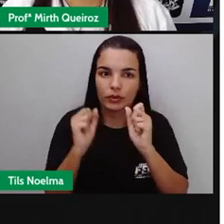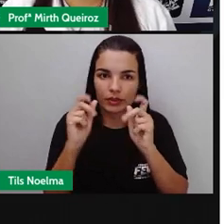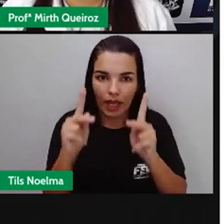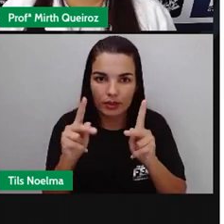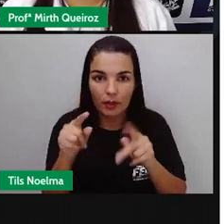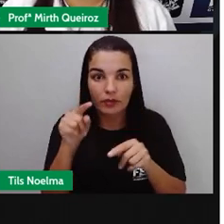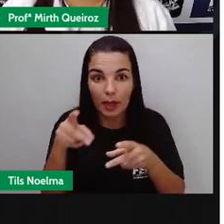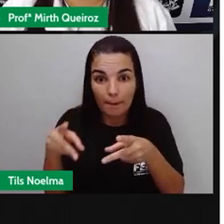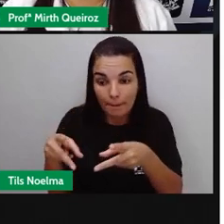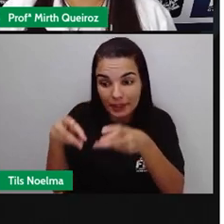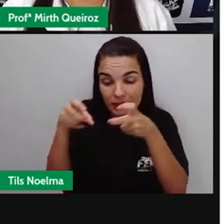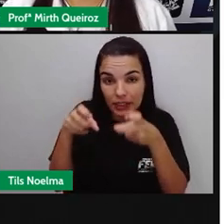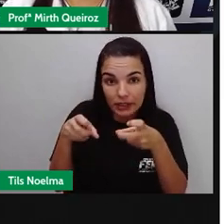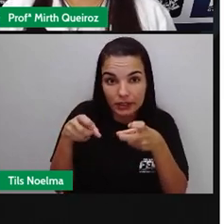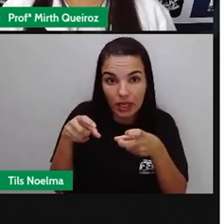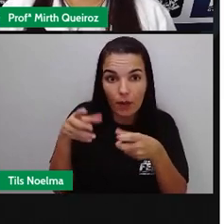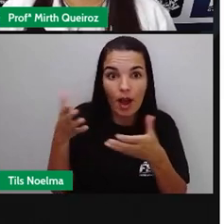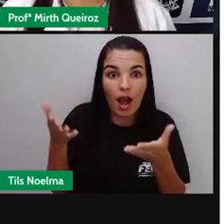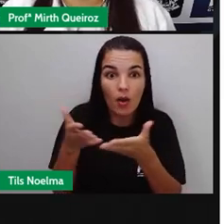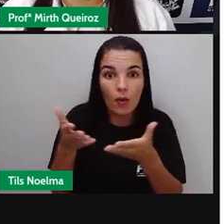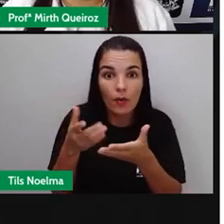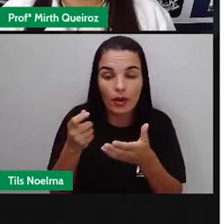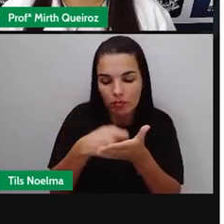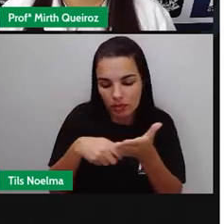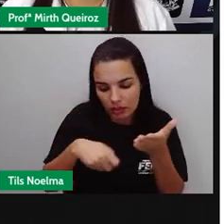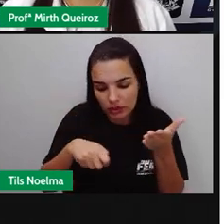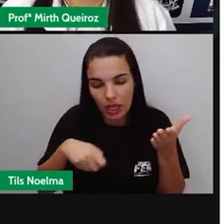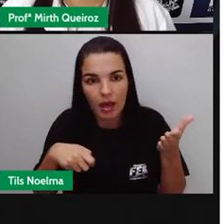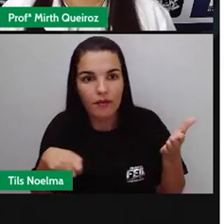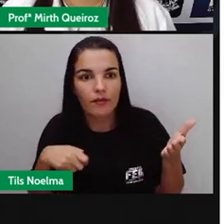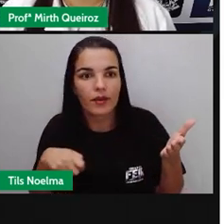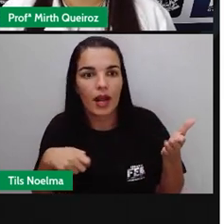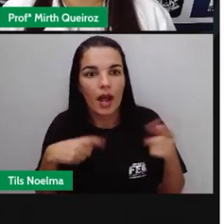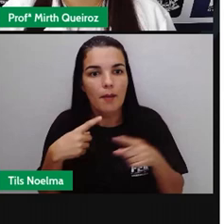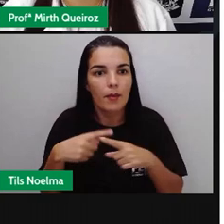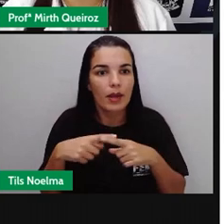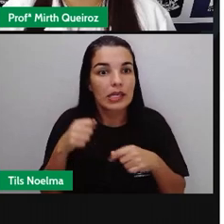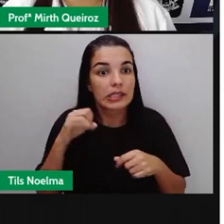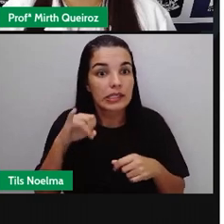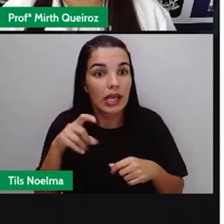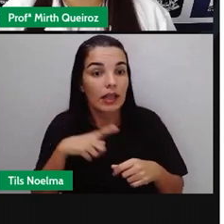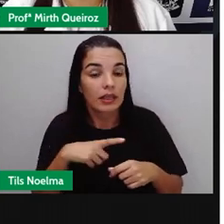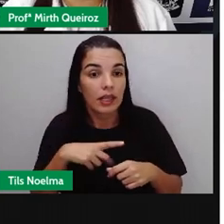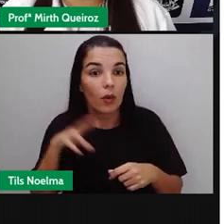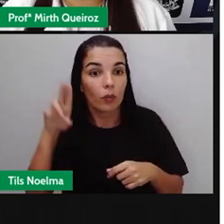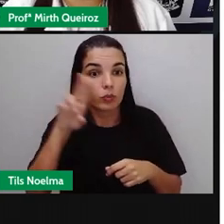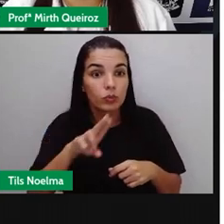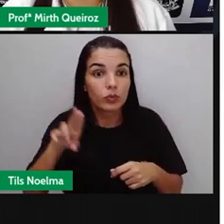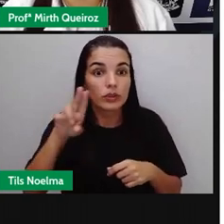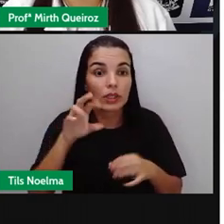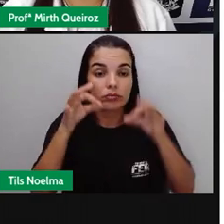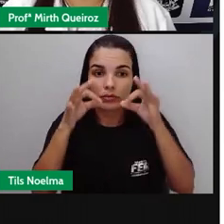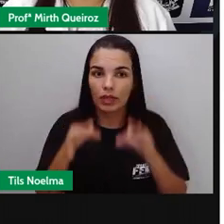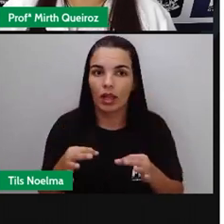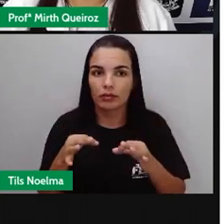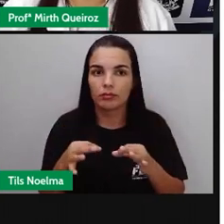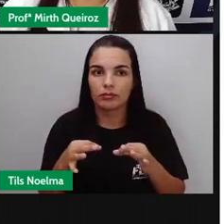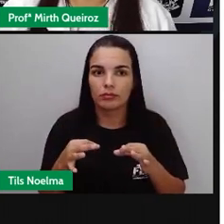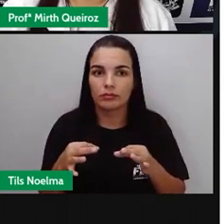Então, prestem atenção ao escrever se vocês estão utilizando a pontuação de forma correta.